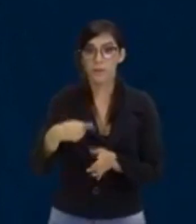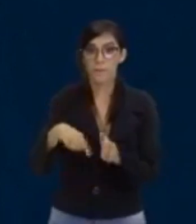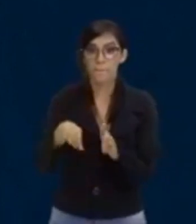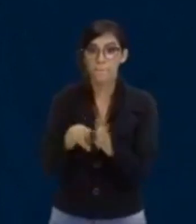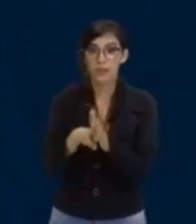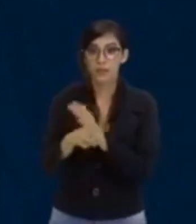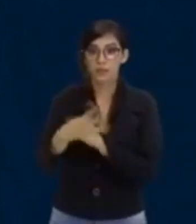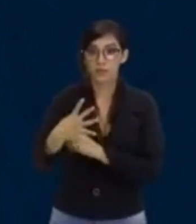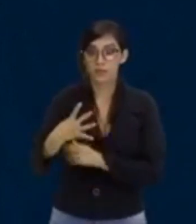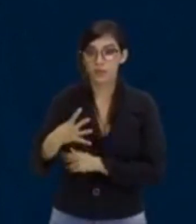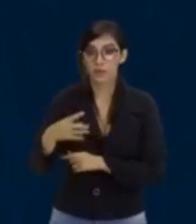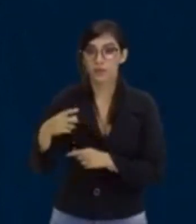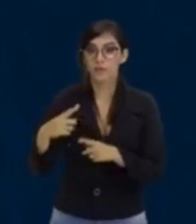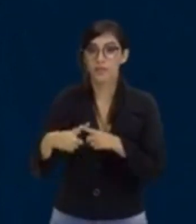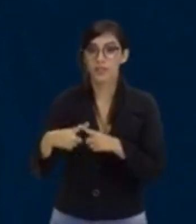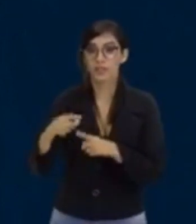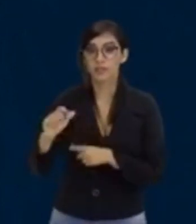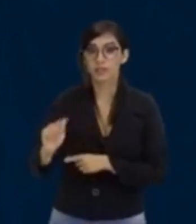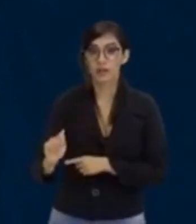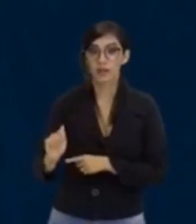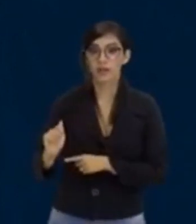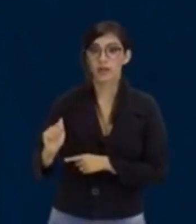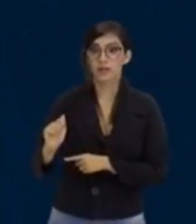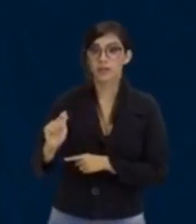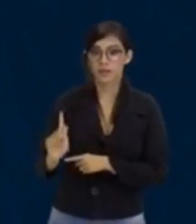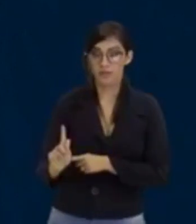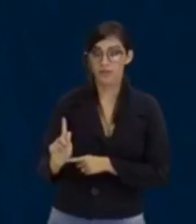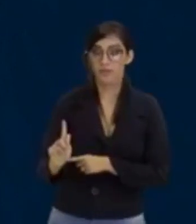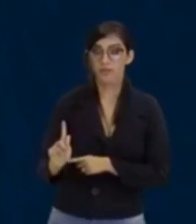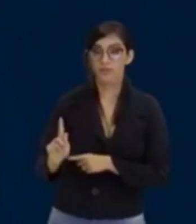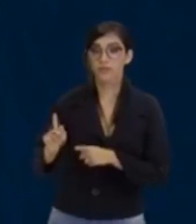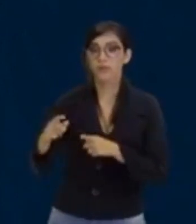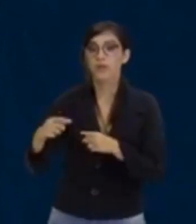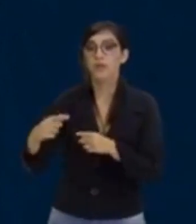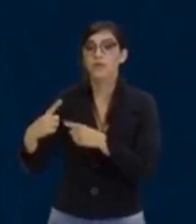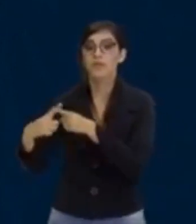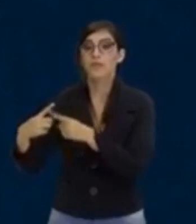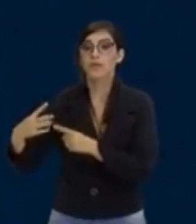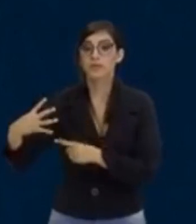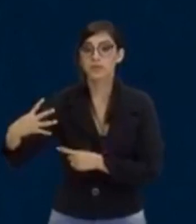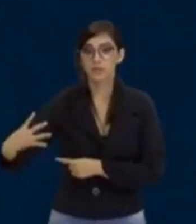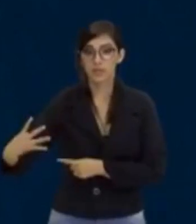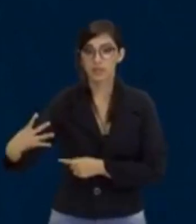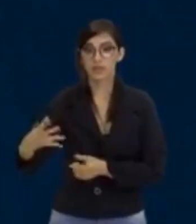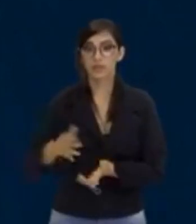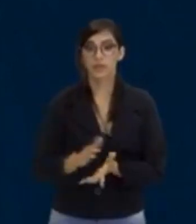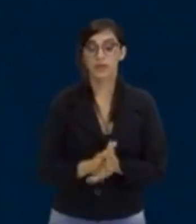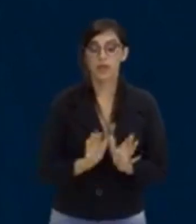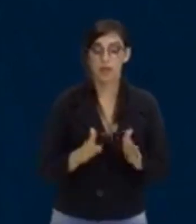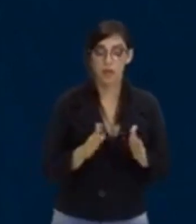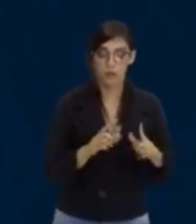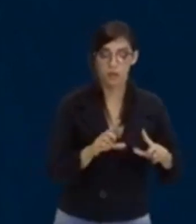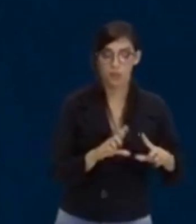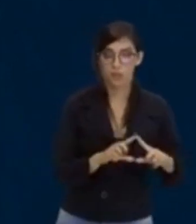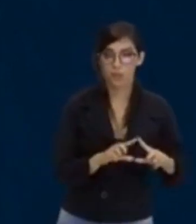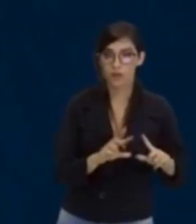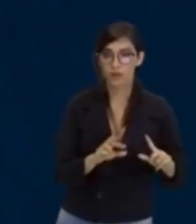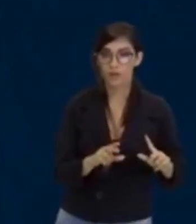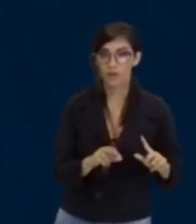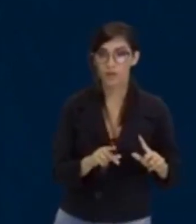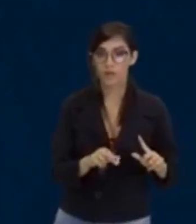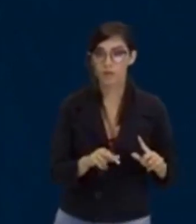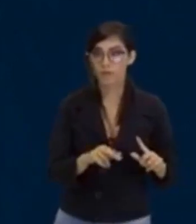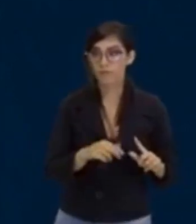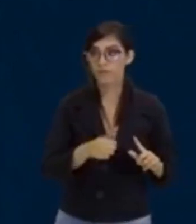4 vezes A, que vale 1, vezes C, que vale 4. Então, delta igual a